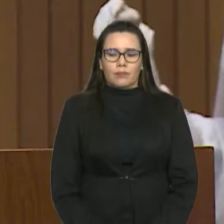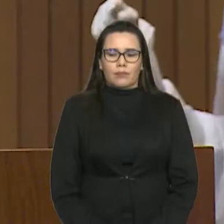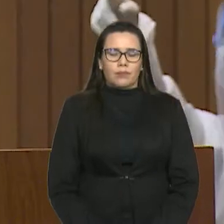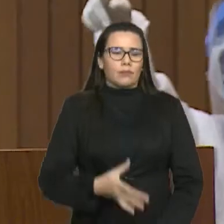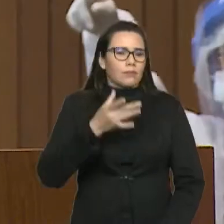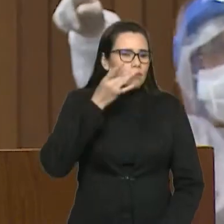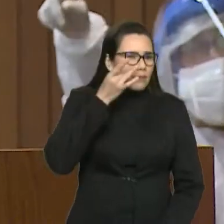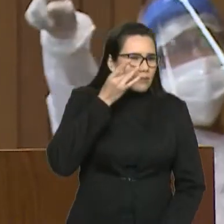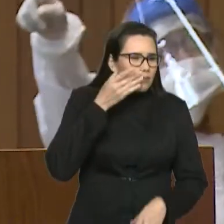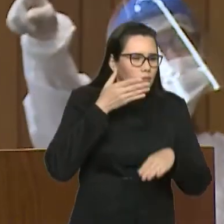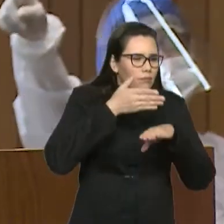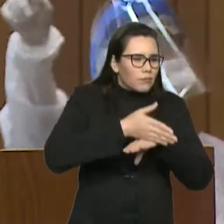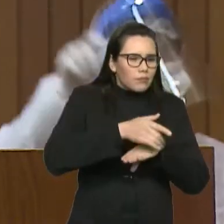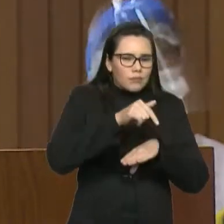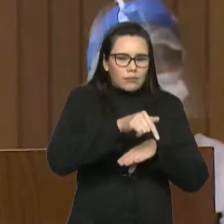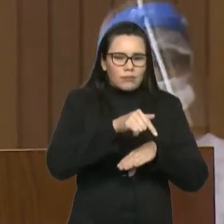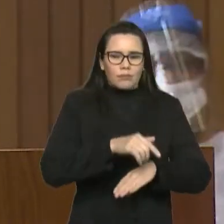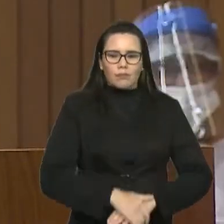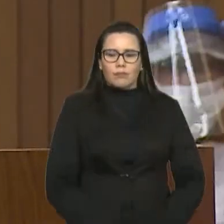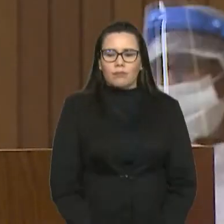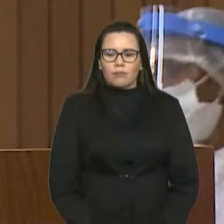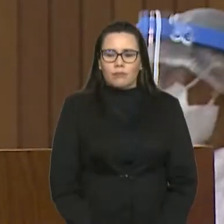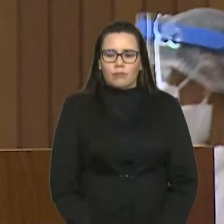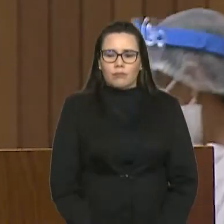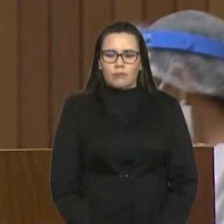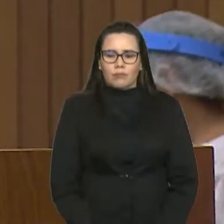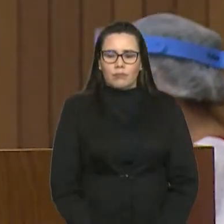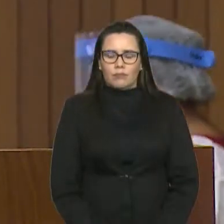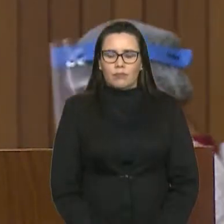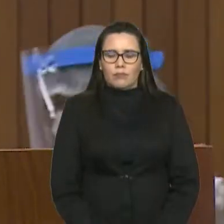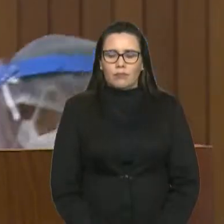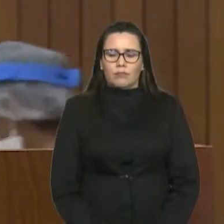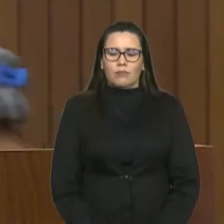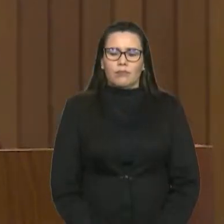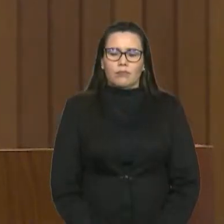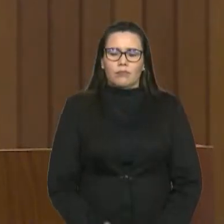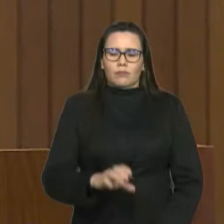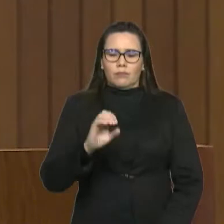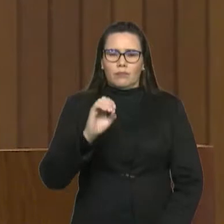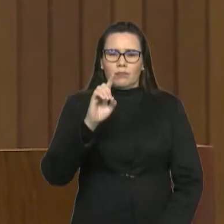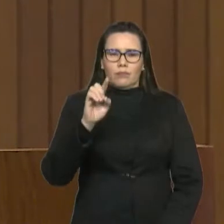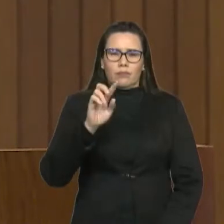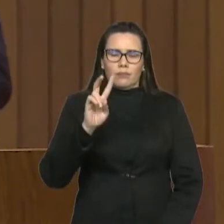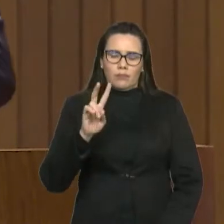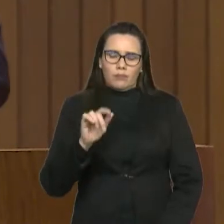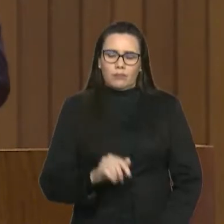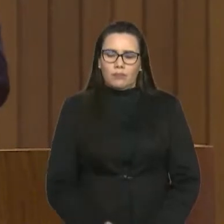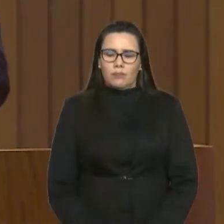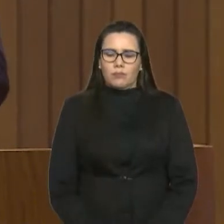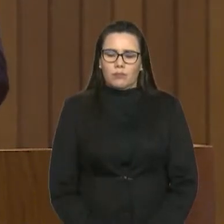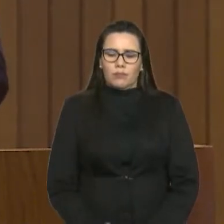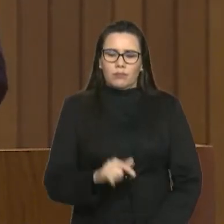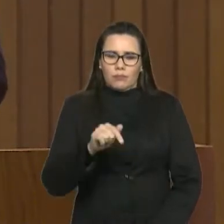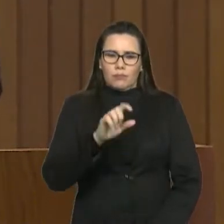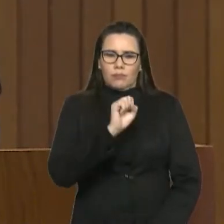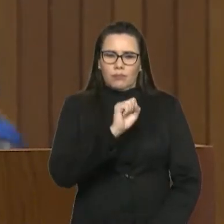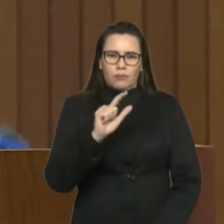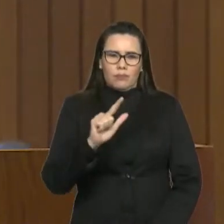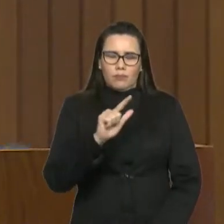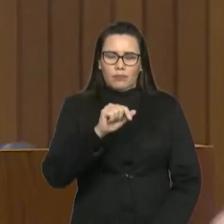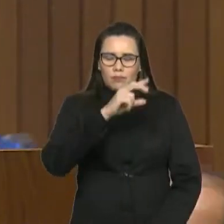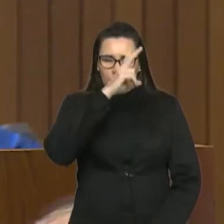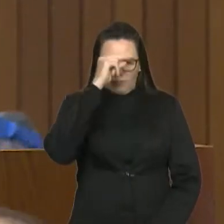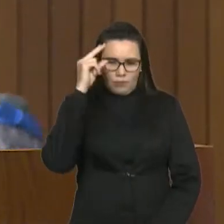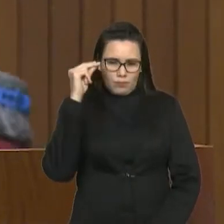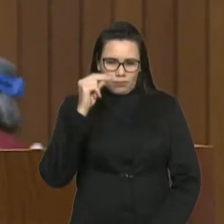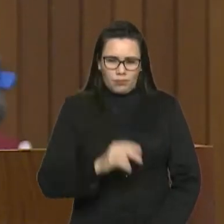na UVZ, no Centro de Zoonoses da Prefeitura de São Luís. Esse Centro